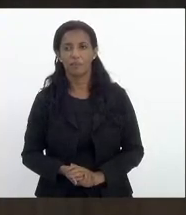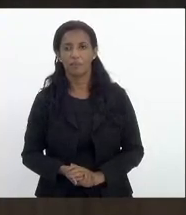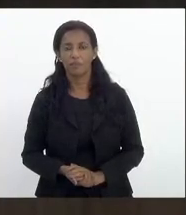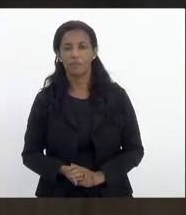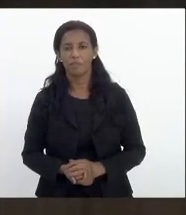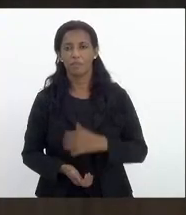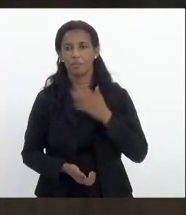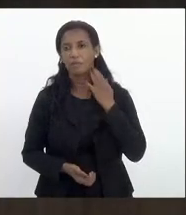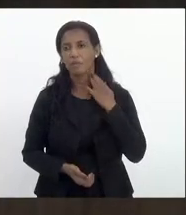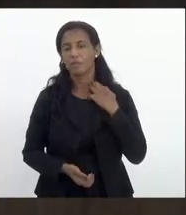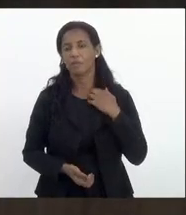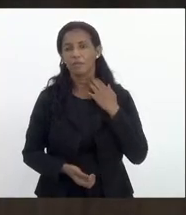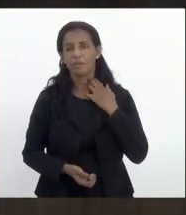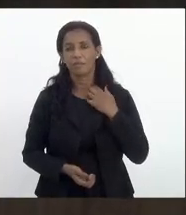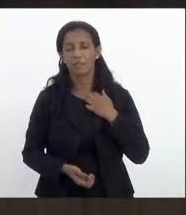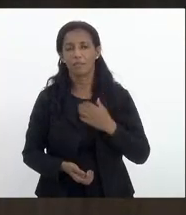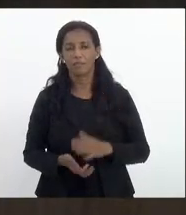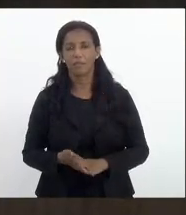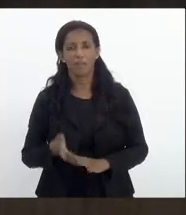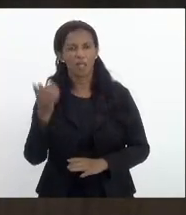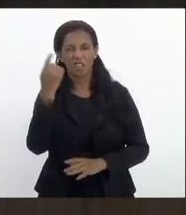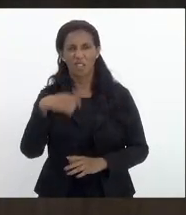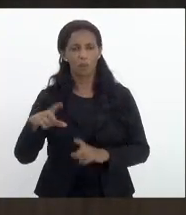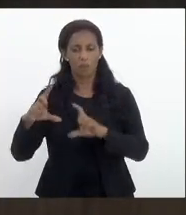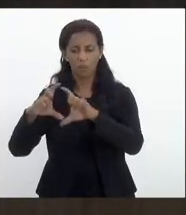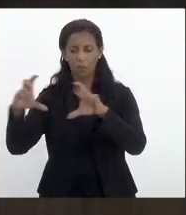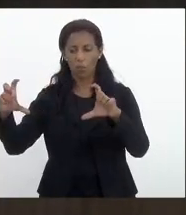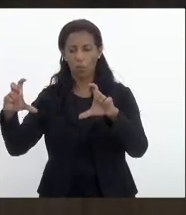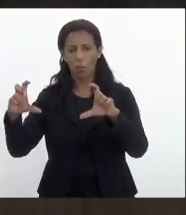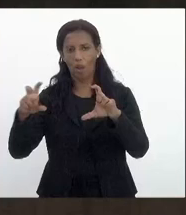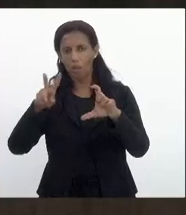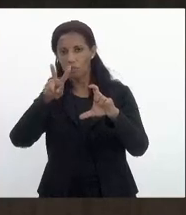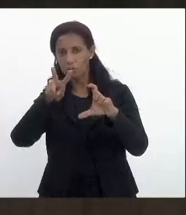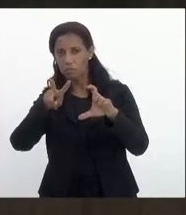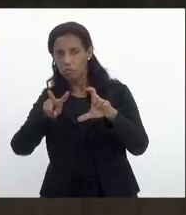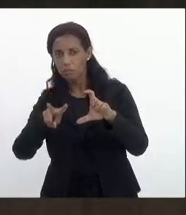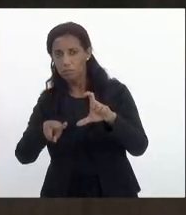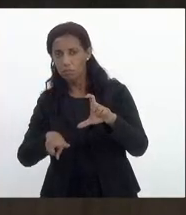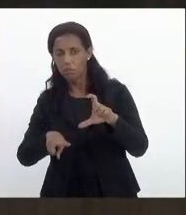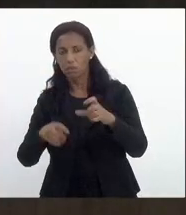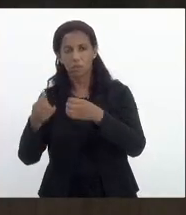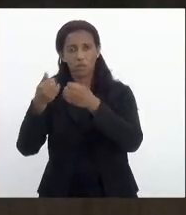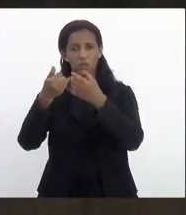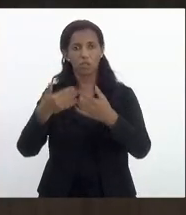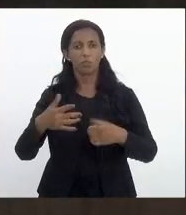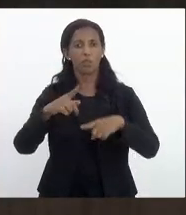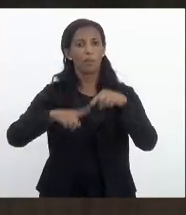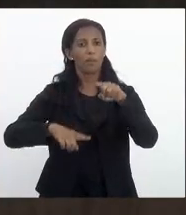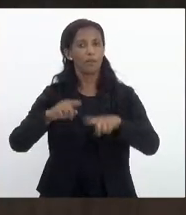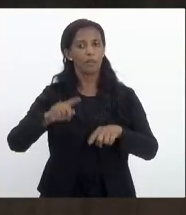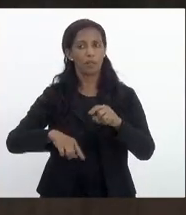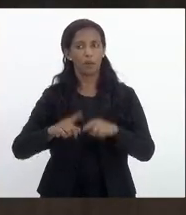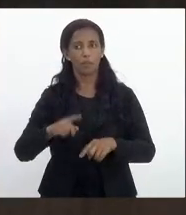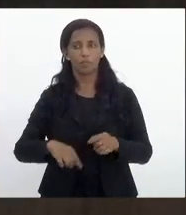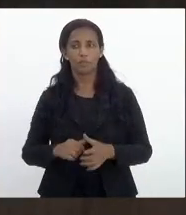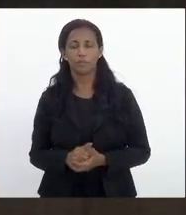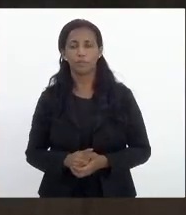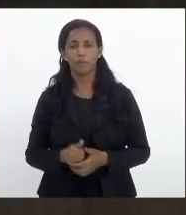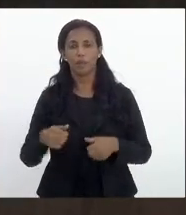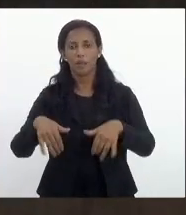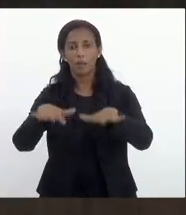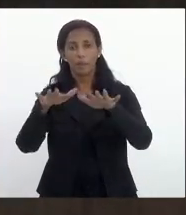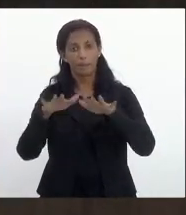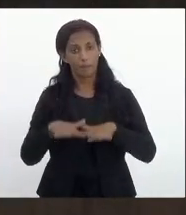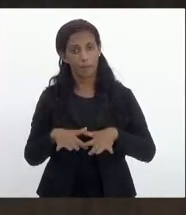que o deputado Luiz Paulo está dispensando aqui da da leitura que faz elenca a descrição das mercadorias plenário